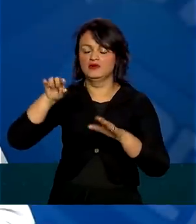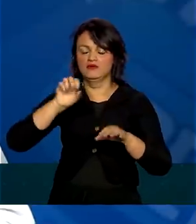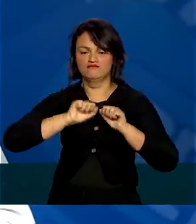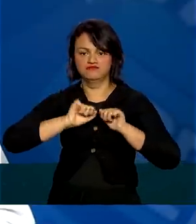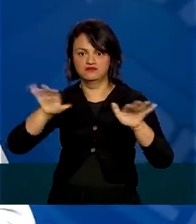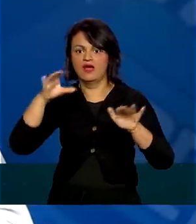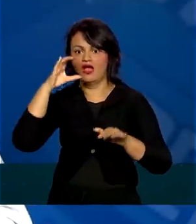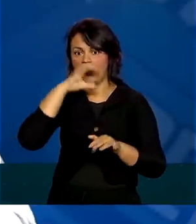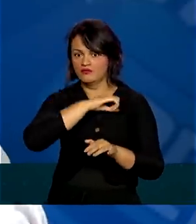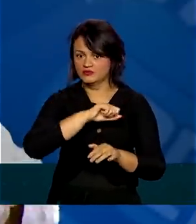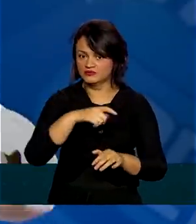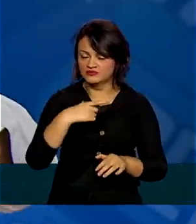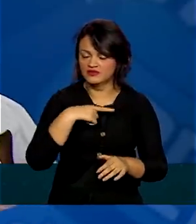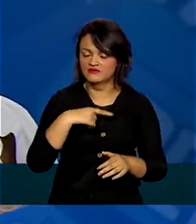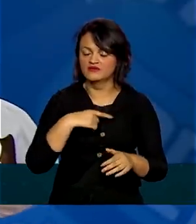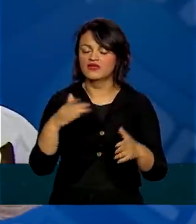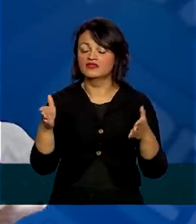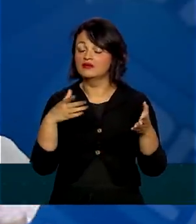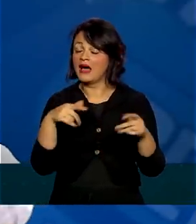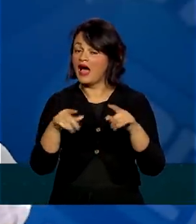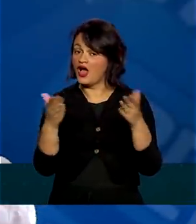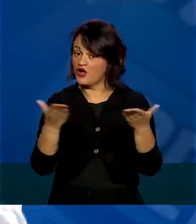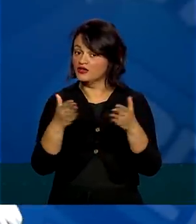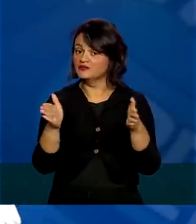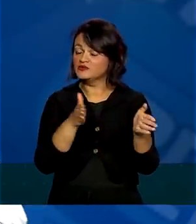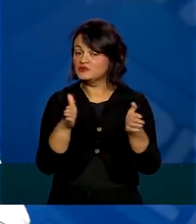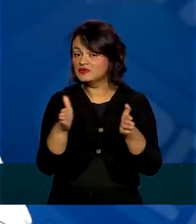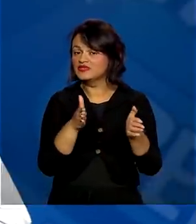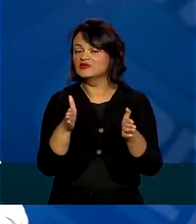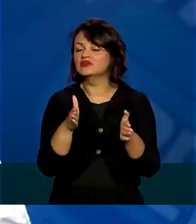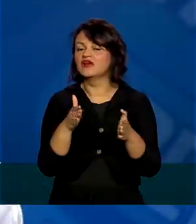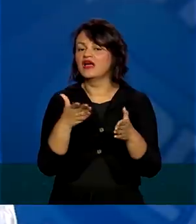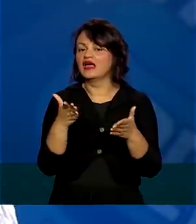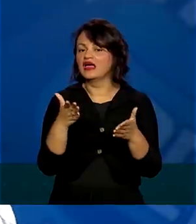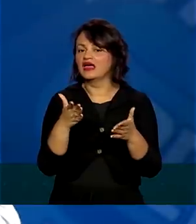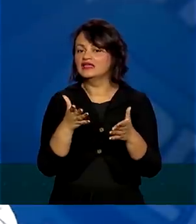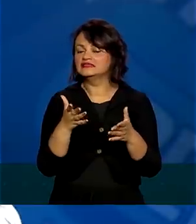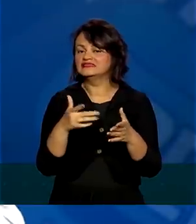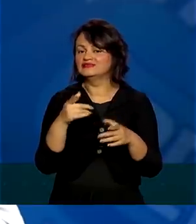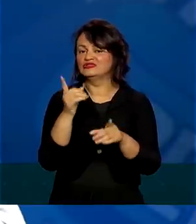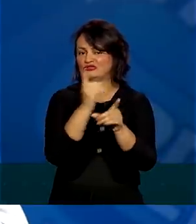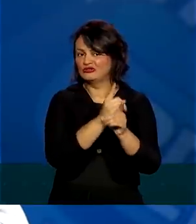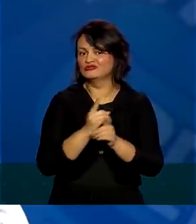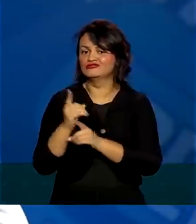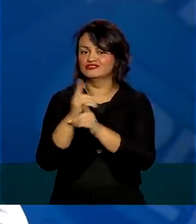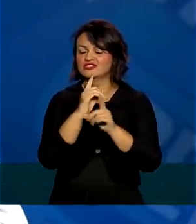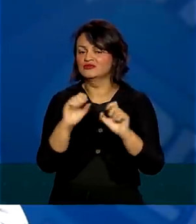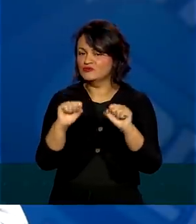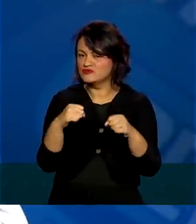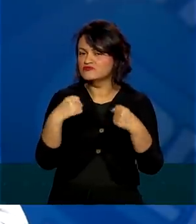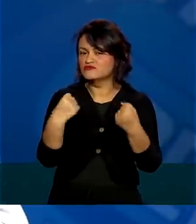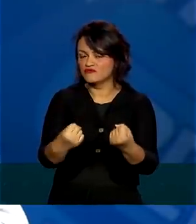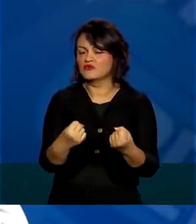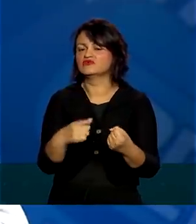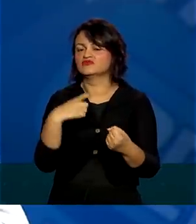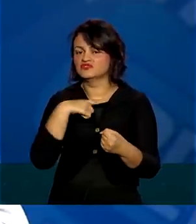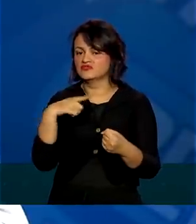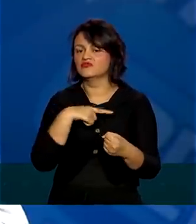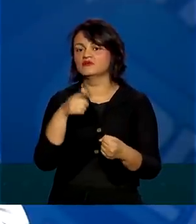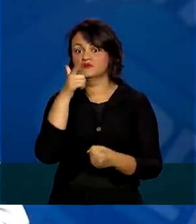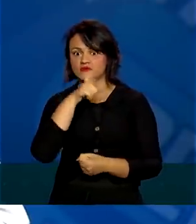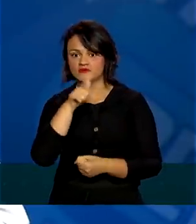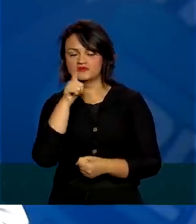muito maiores. Nós estamos numa fase bem, estamos colhendo o fruto de um esforço muito duro que